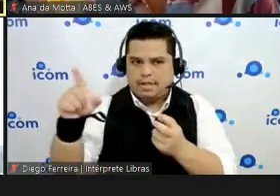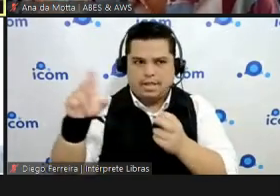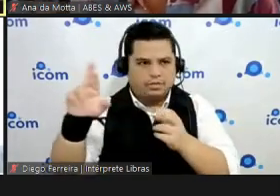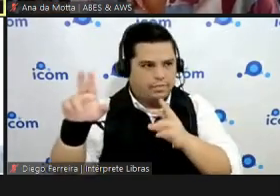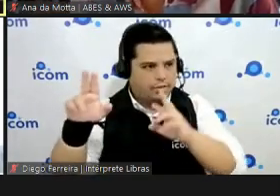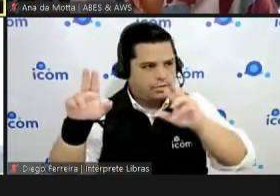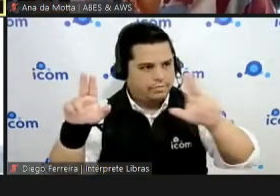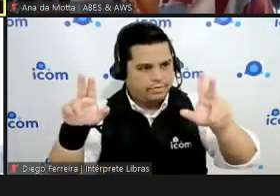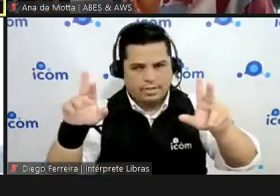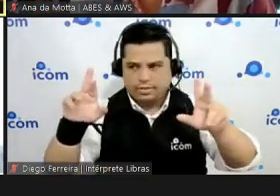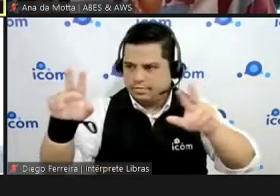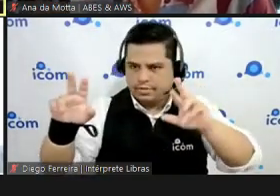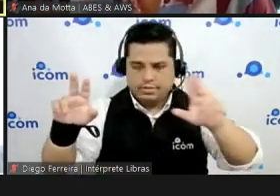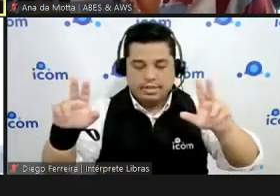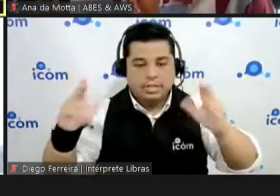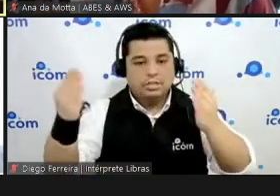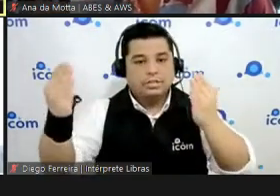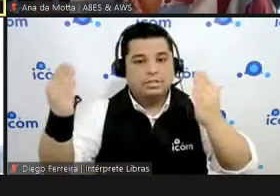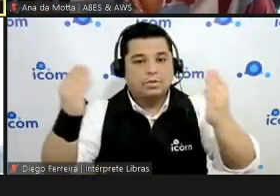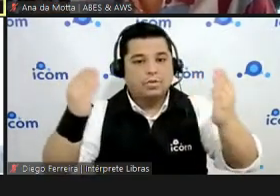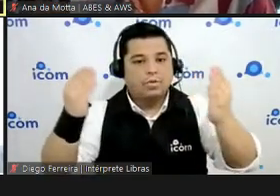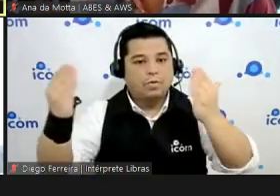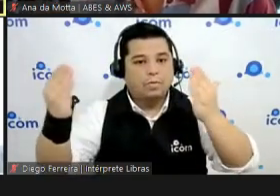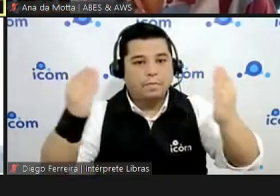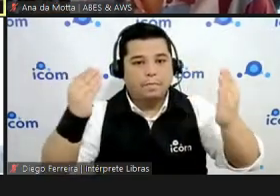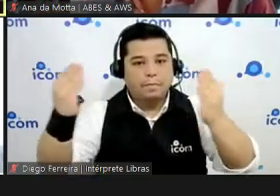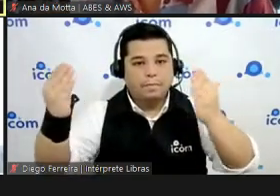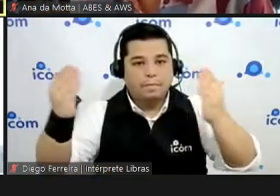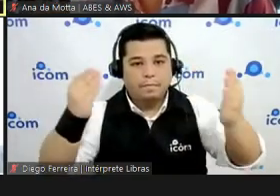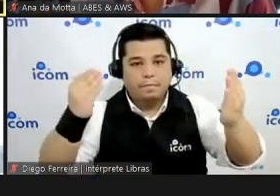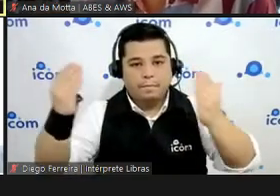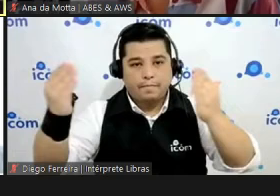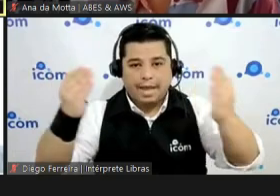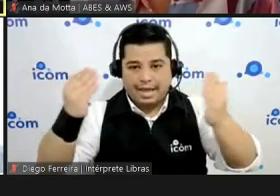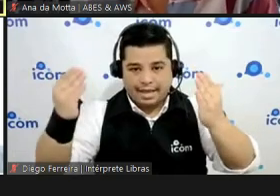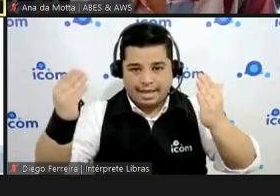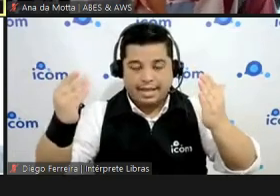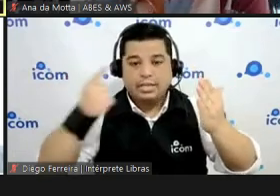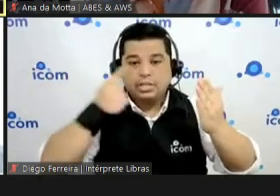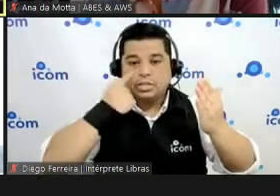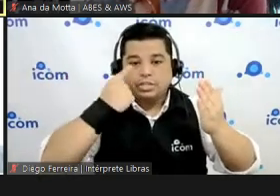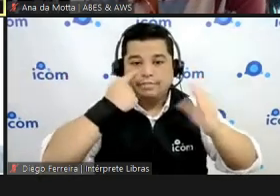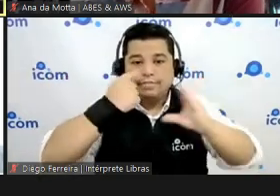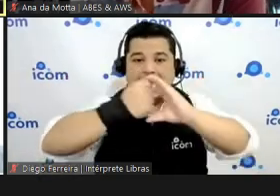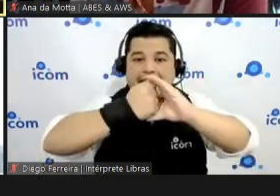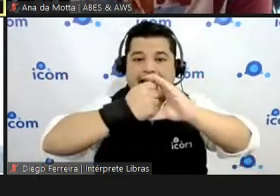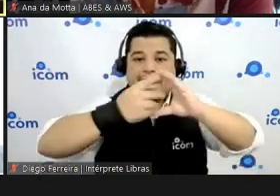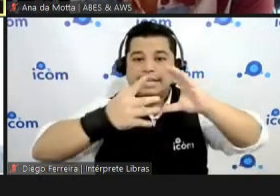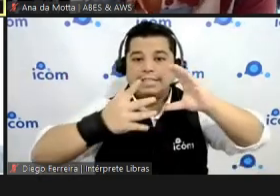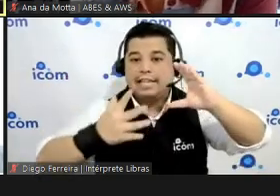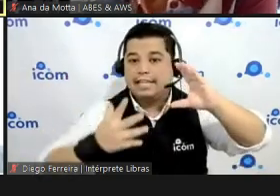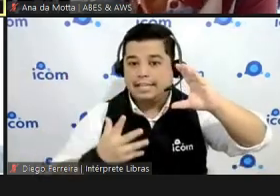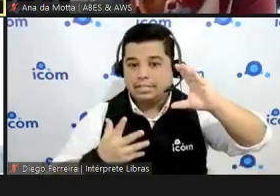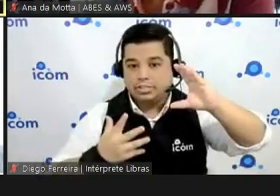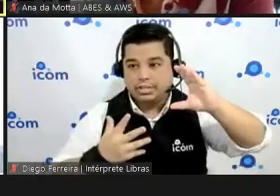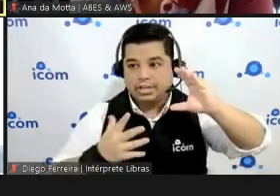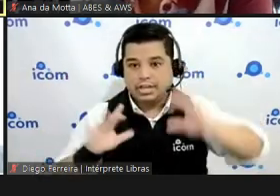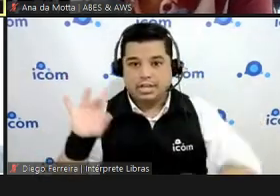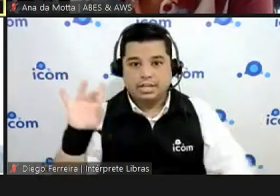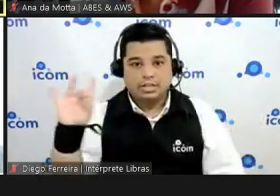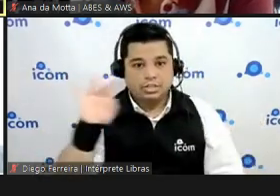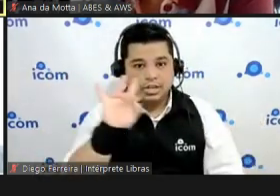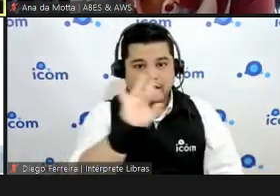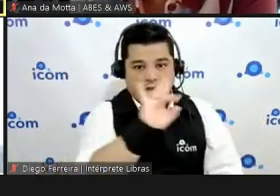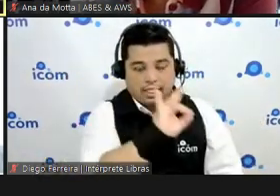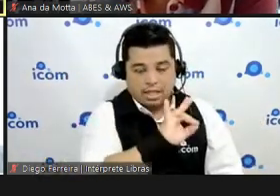determinadas características de forma a animar os